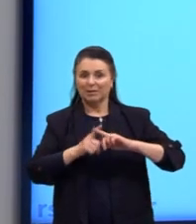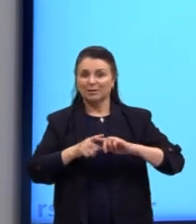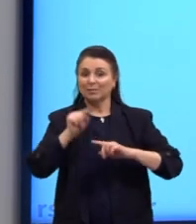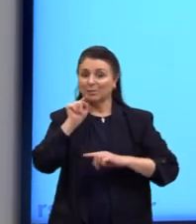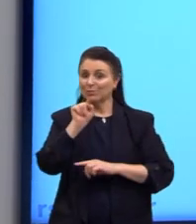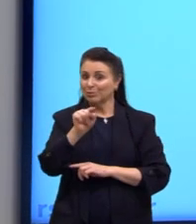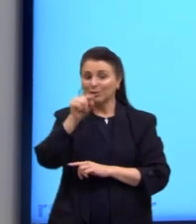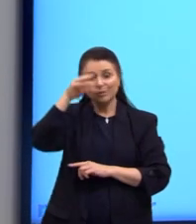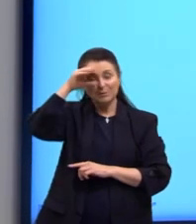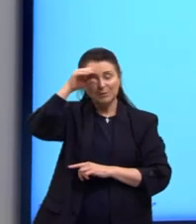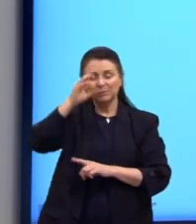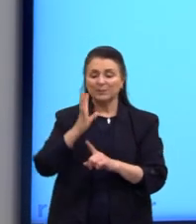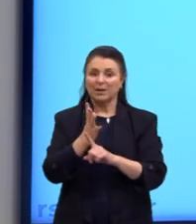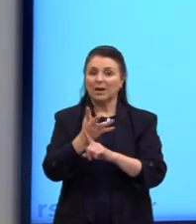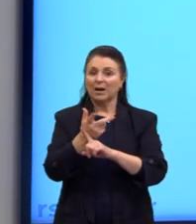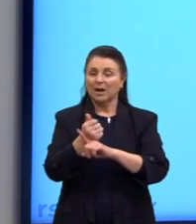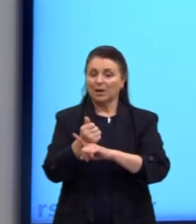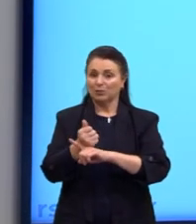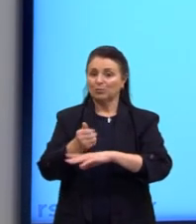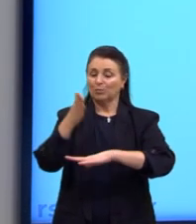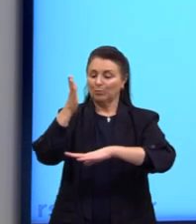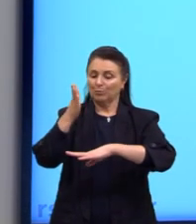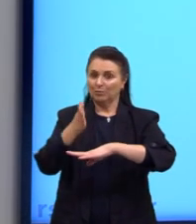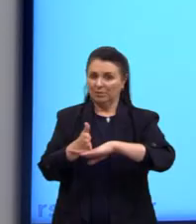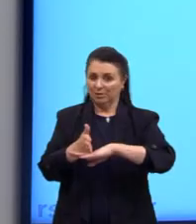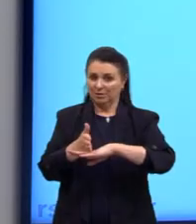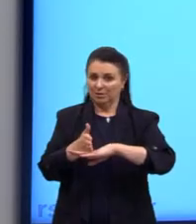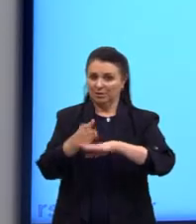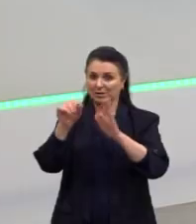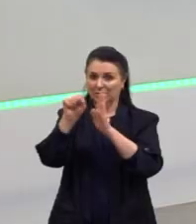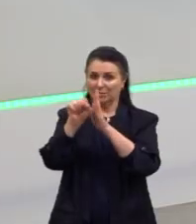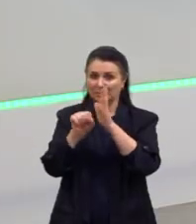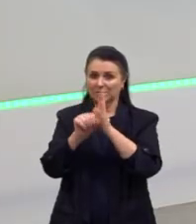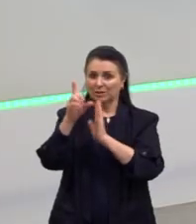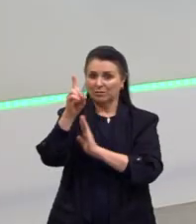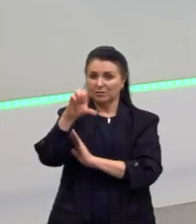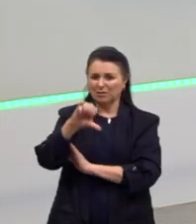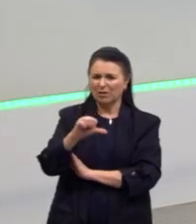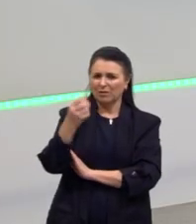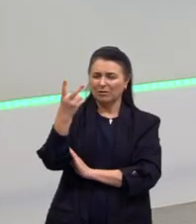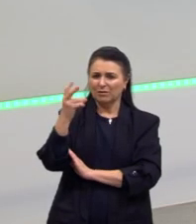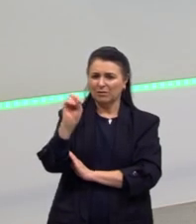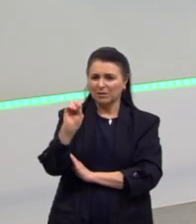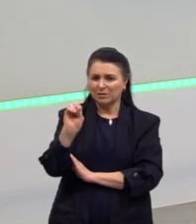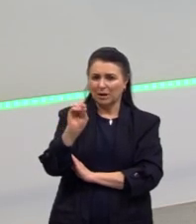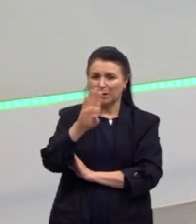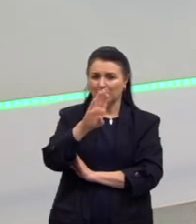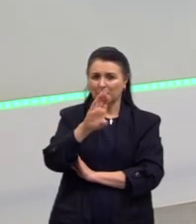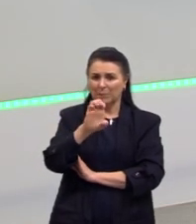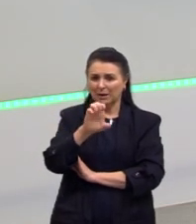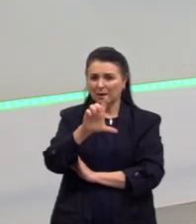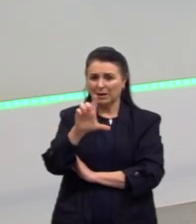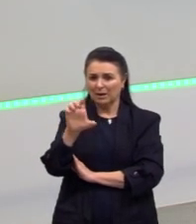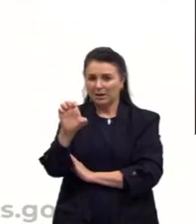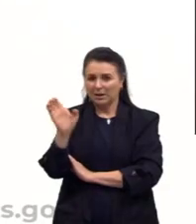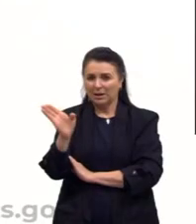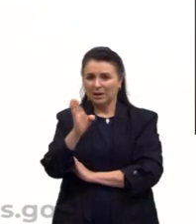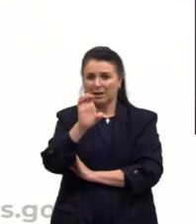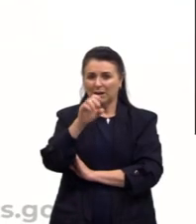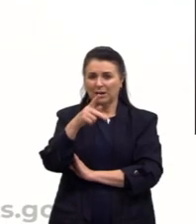A arte moderna, então, ela tem, já no século 19 e 20, a Belle Épique, da francesa,